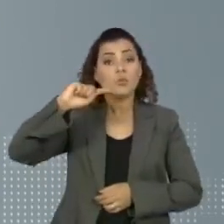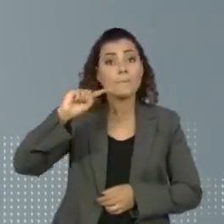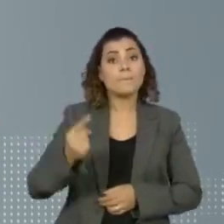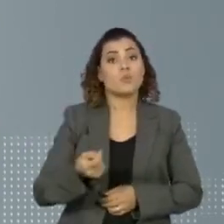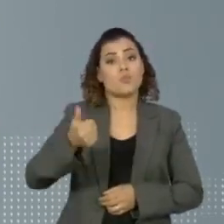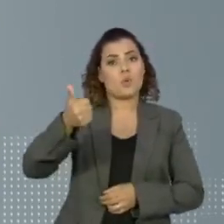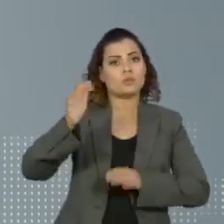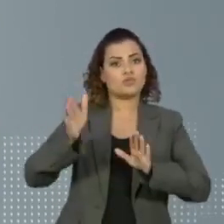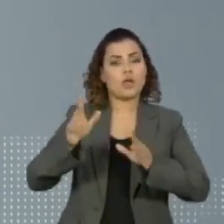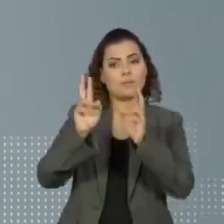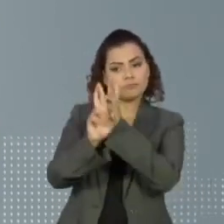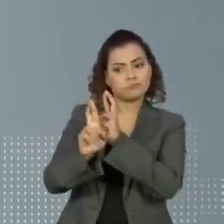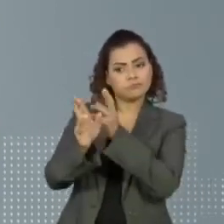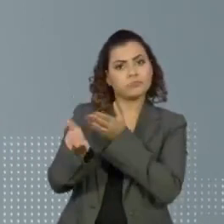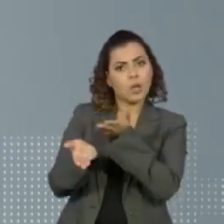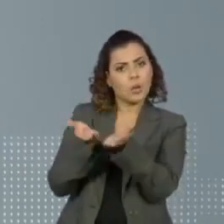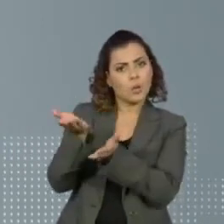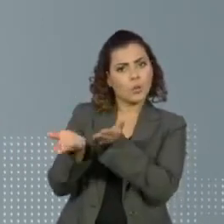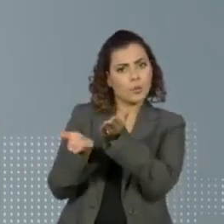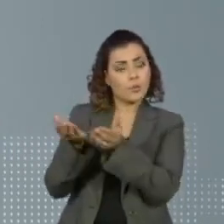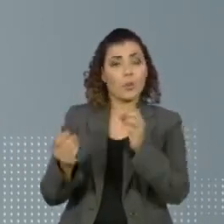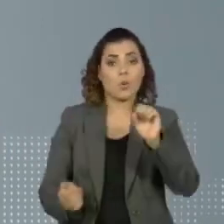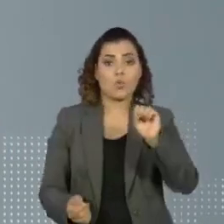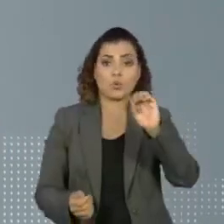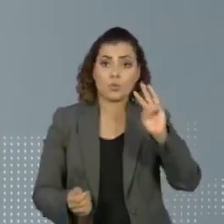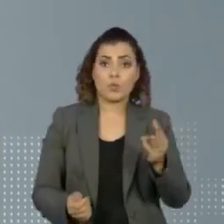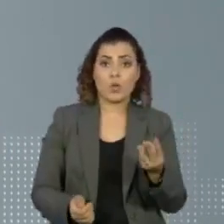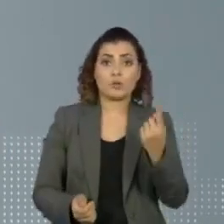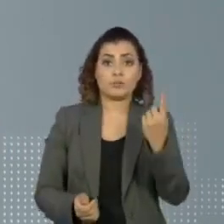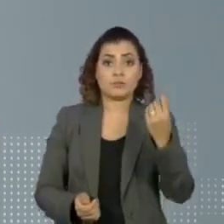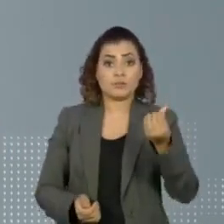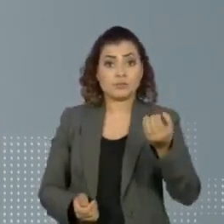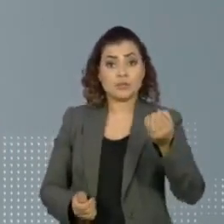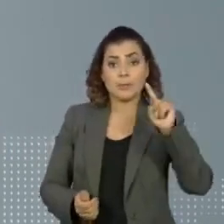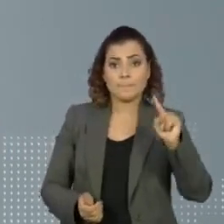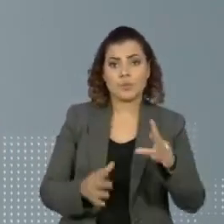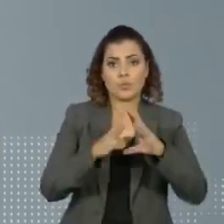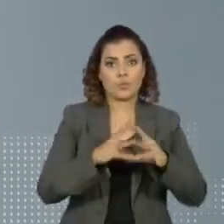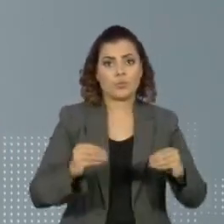pacientes sem acompanhamento e 8 milhões e 160 mil recuperados.